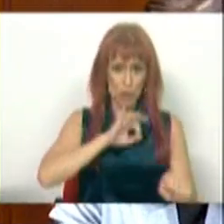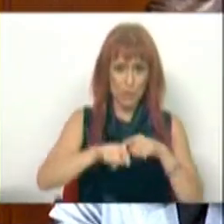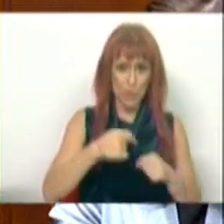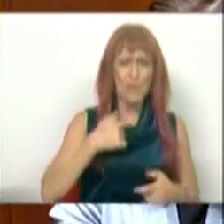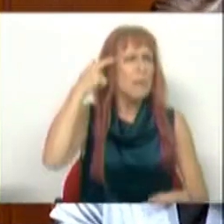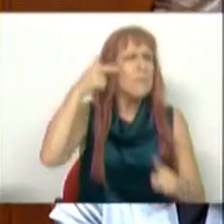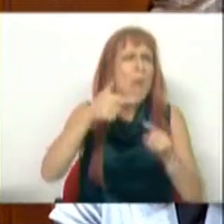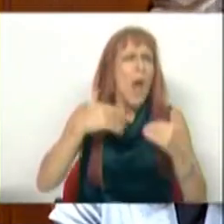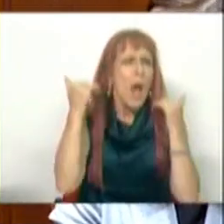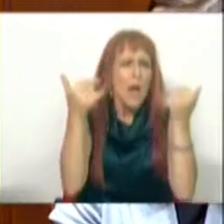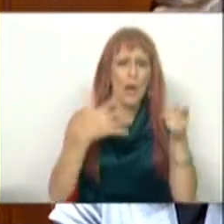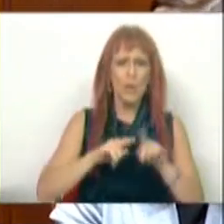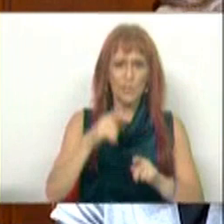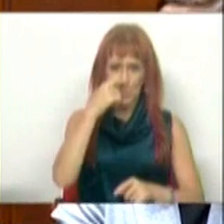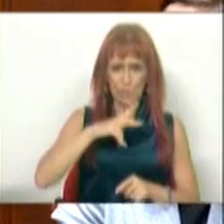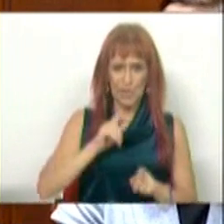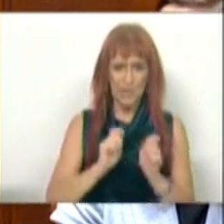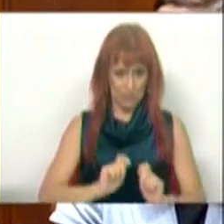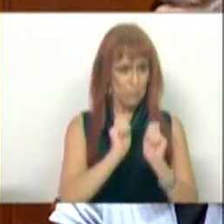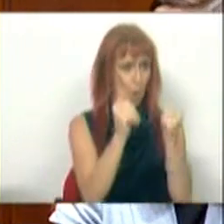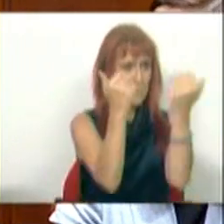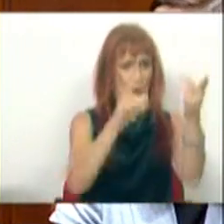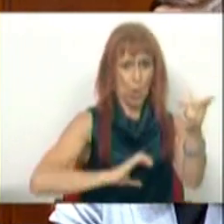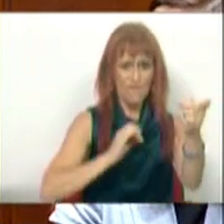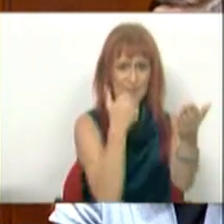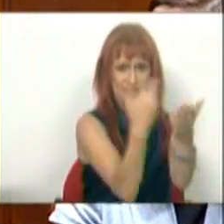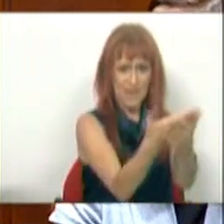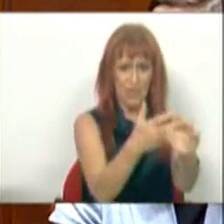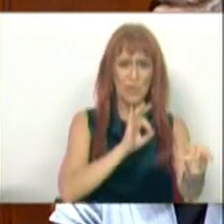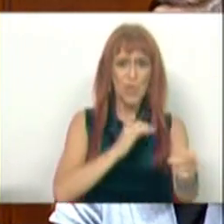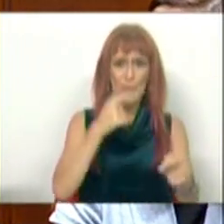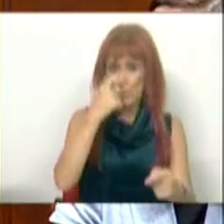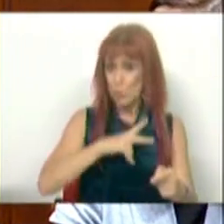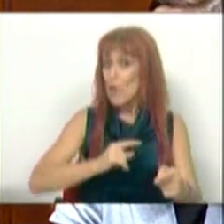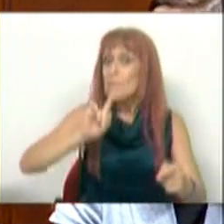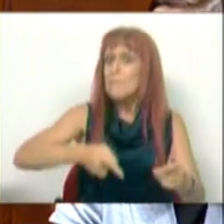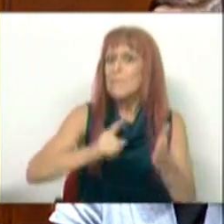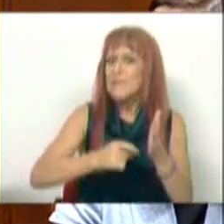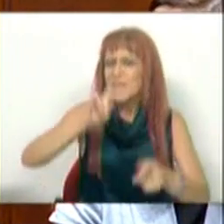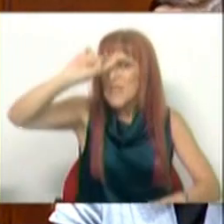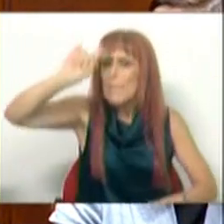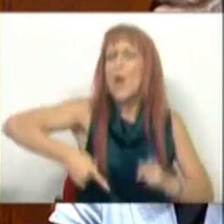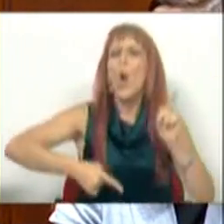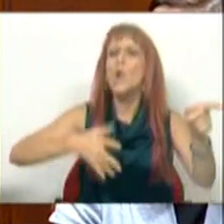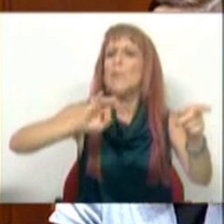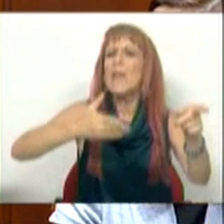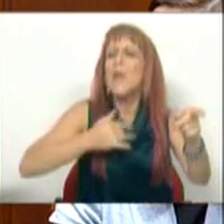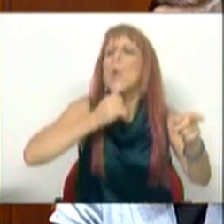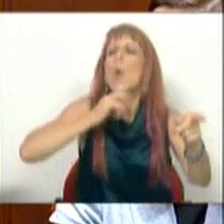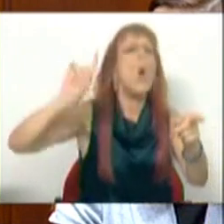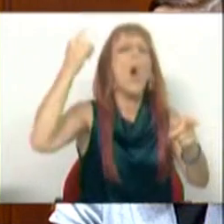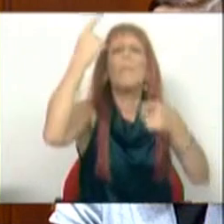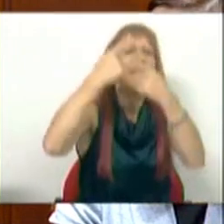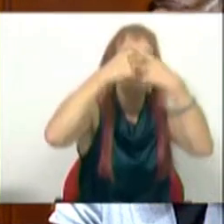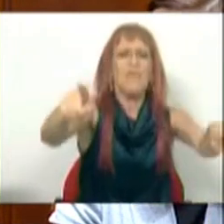deputados ambicionam que os portugueses confiem em vocês, os portugueses têm que saber o que é que o PSD faria